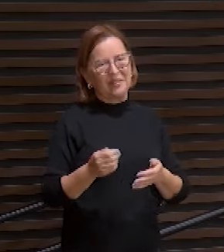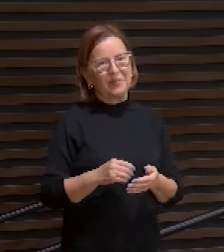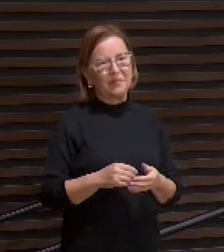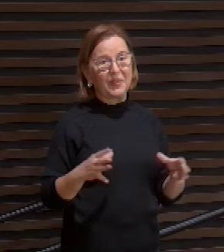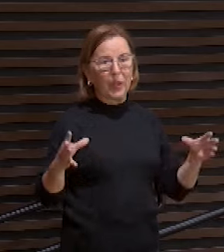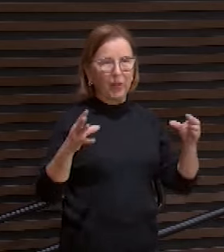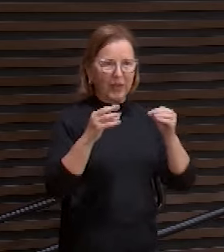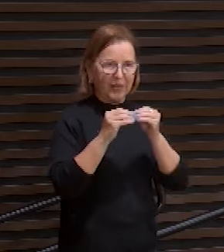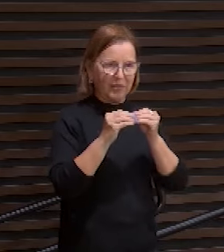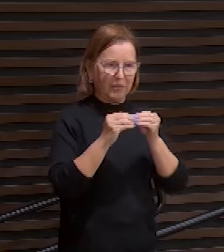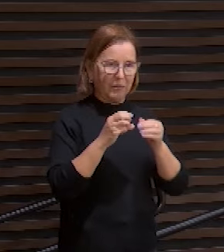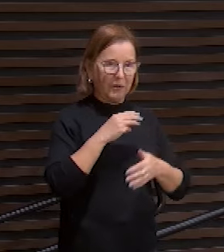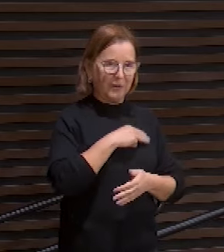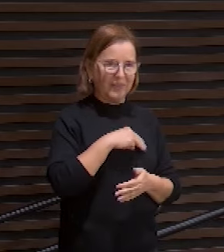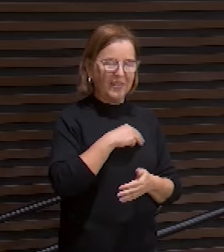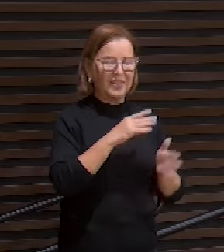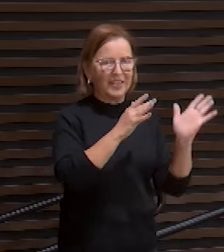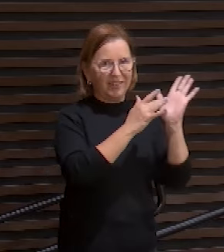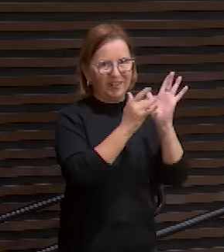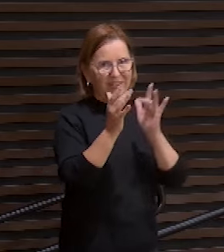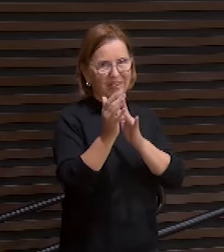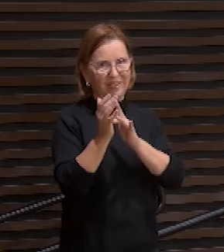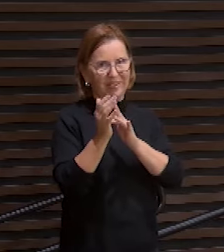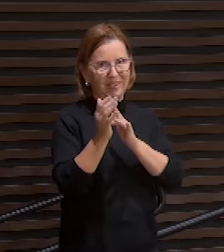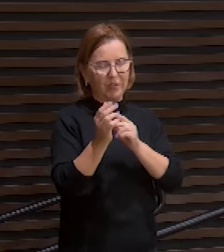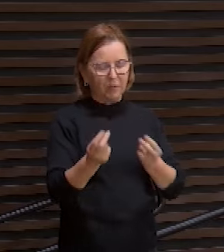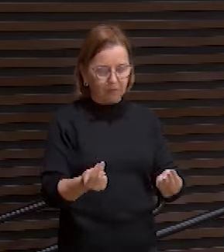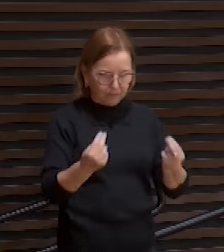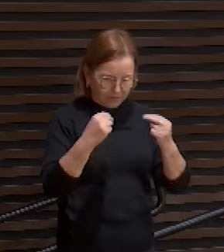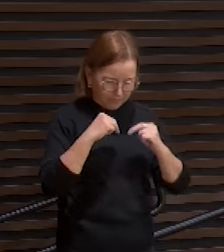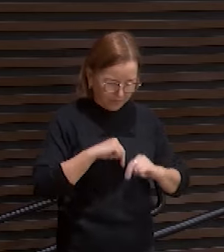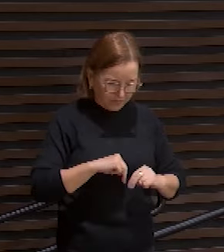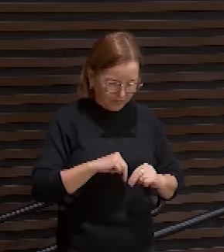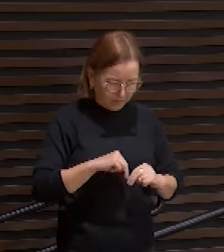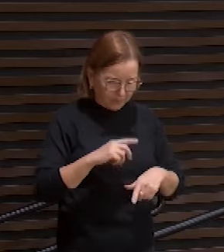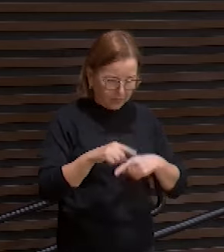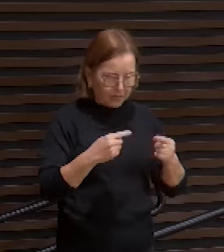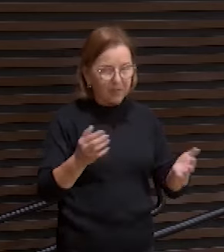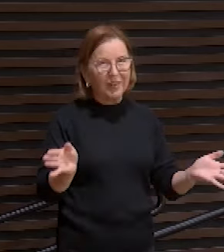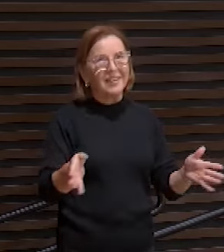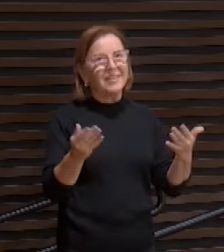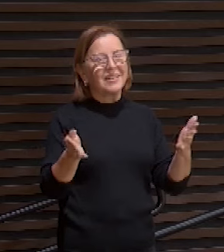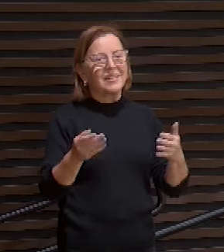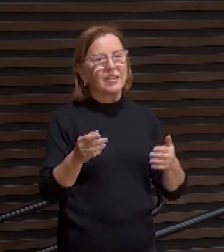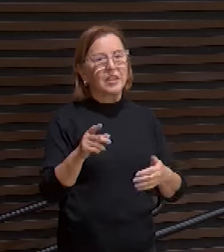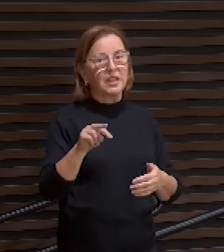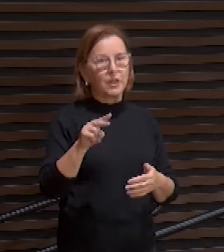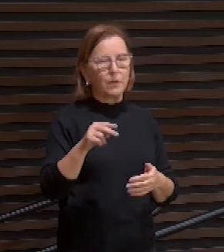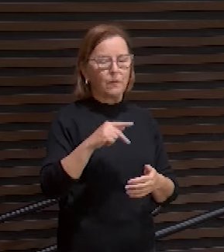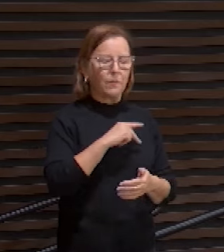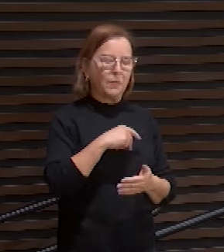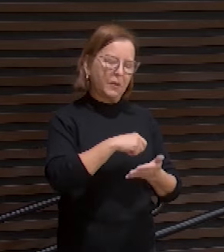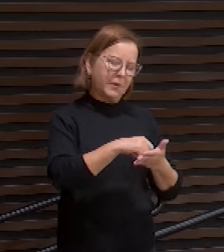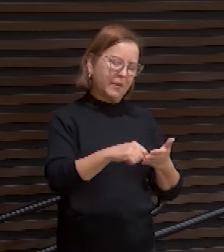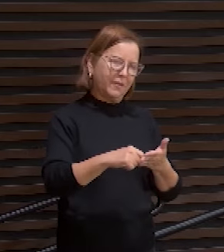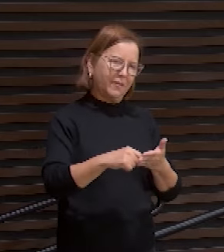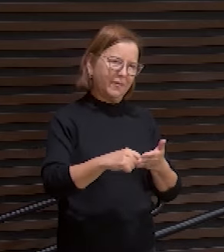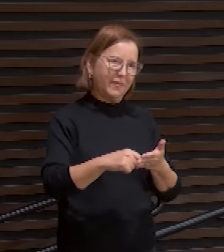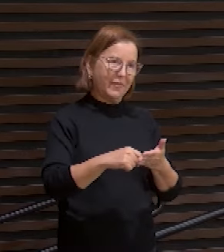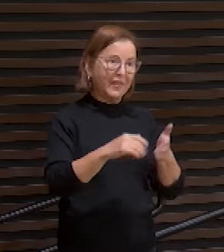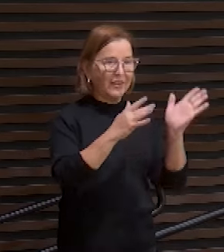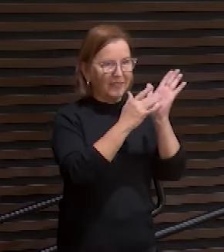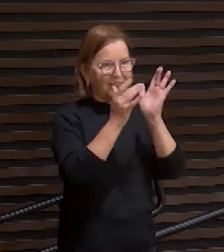resumo do ministério de Jesus. Jesus, humilhou-se e foi exaltado. Como diz o apóstolo Paulo, ele,